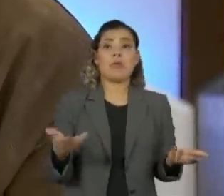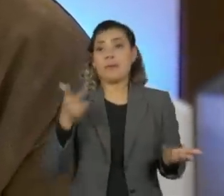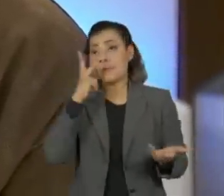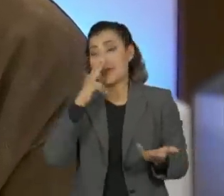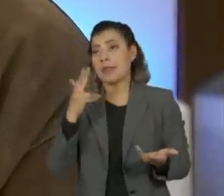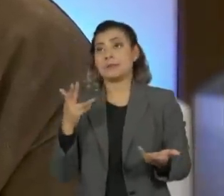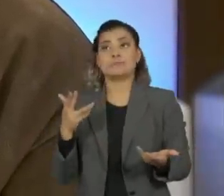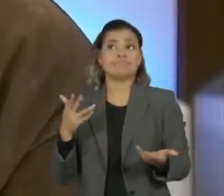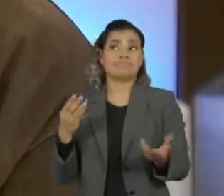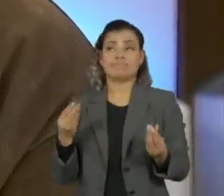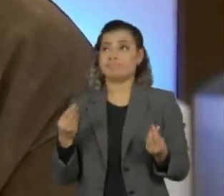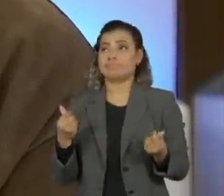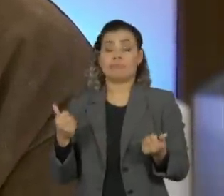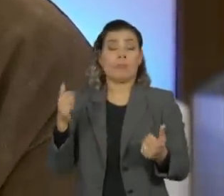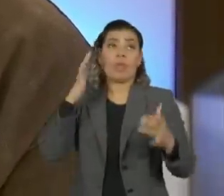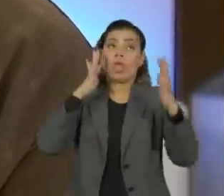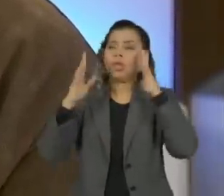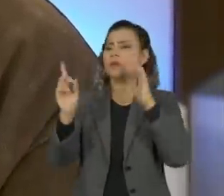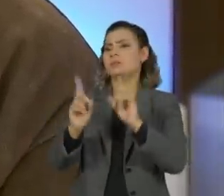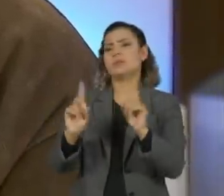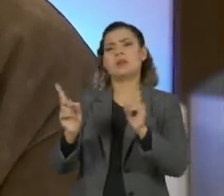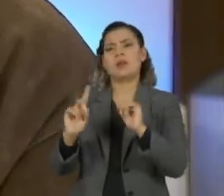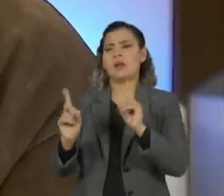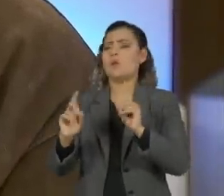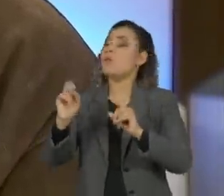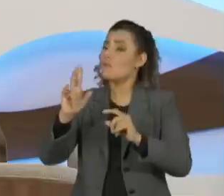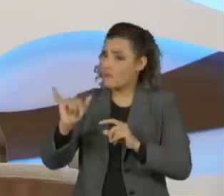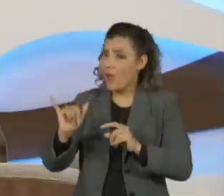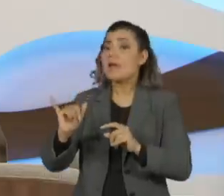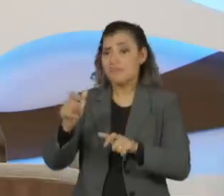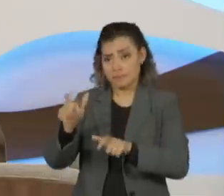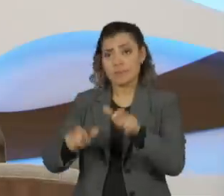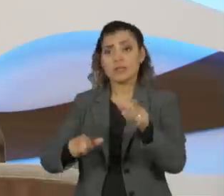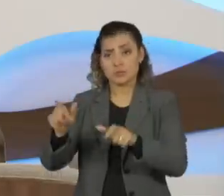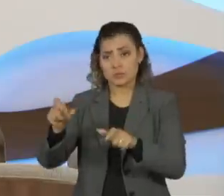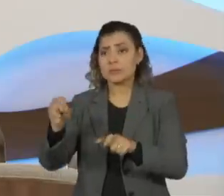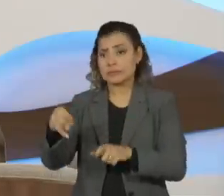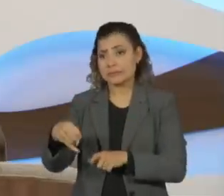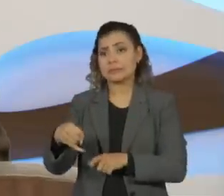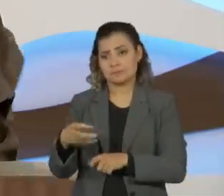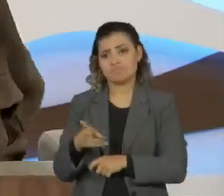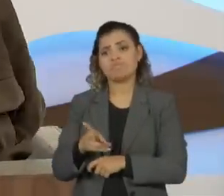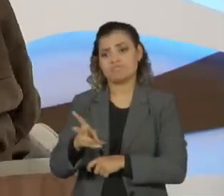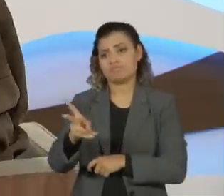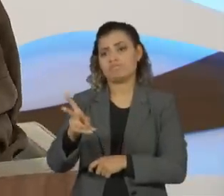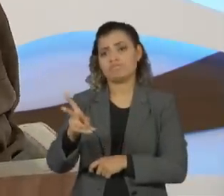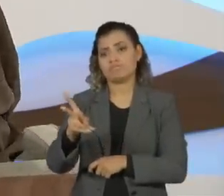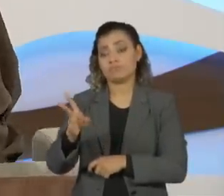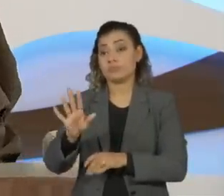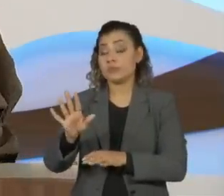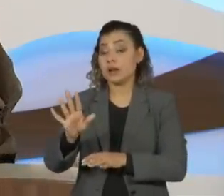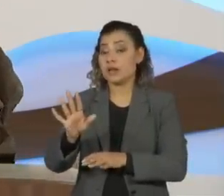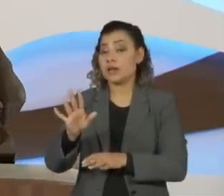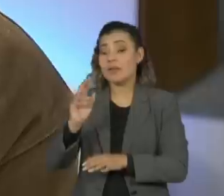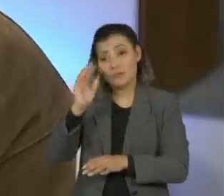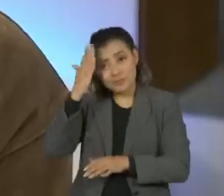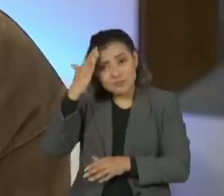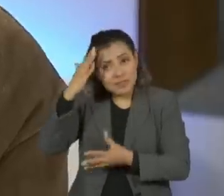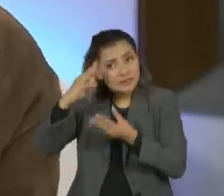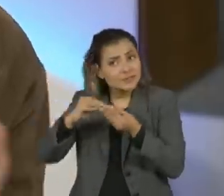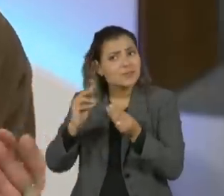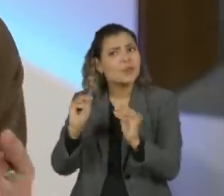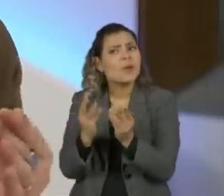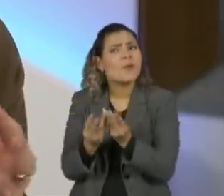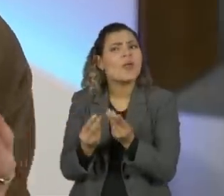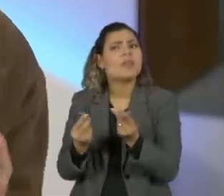mais substancioso, mas eu acho que sim, ainda haverá pessoas, porque a gente tem que entender também, tem um nível de qualidade, às vezes